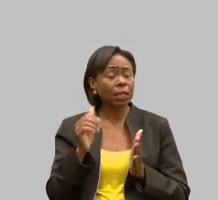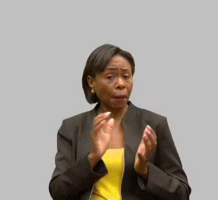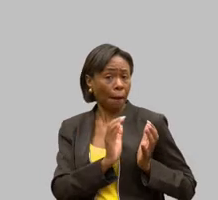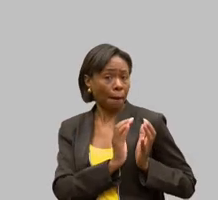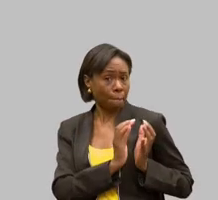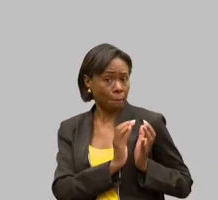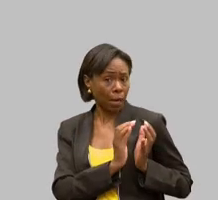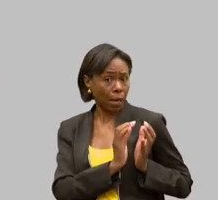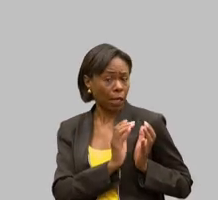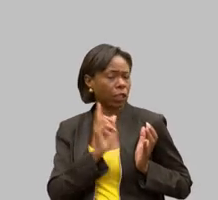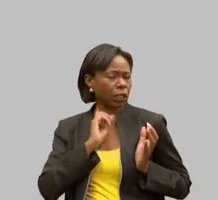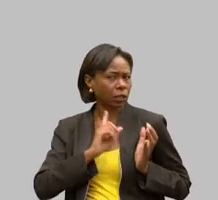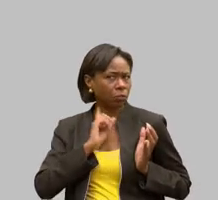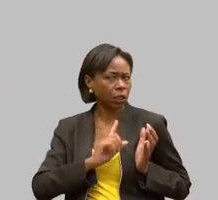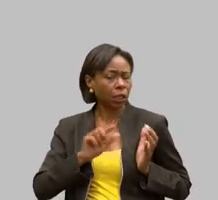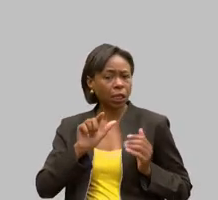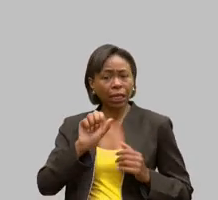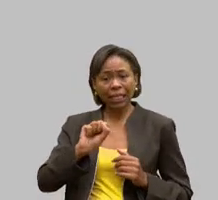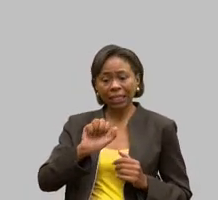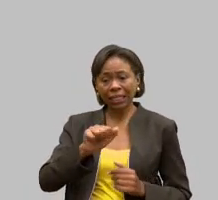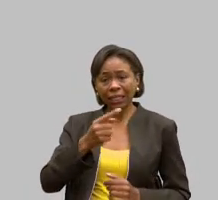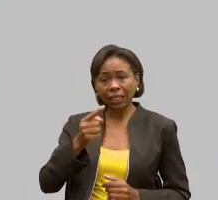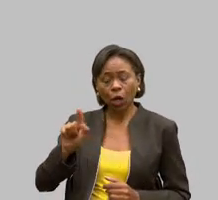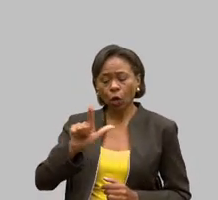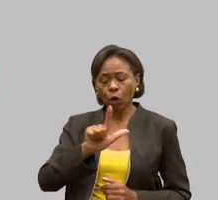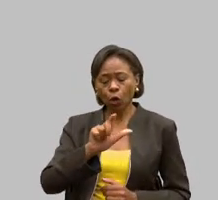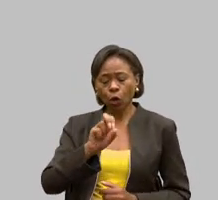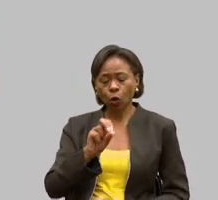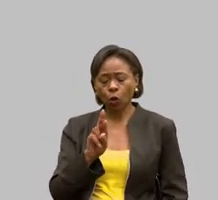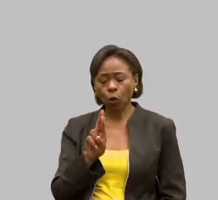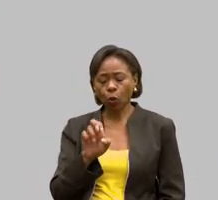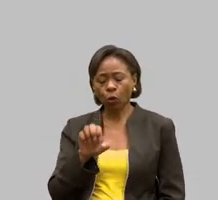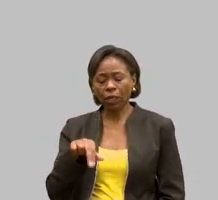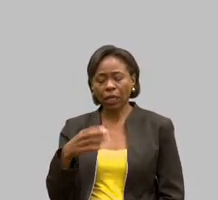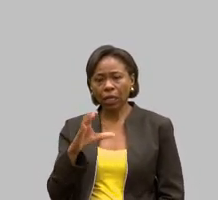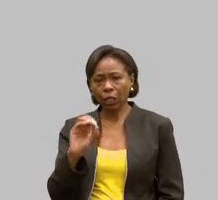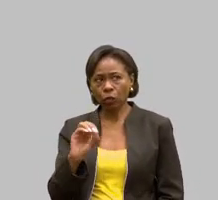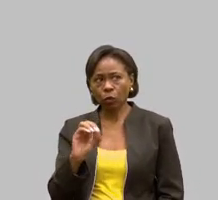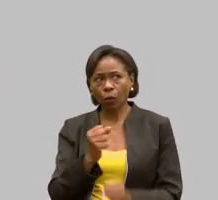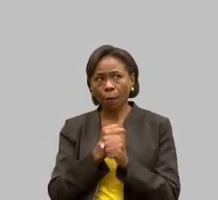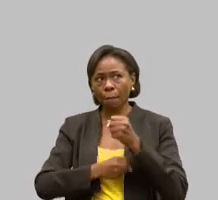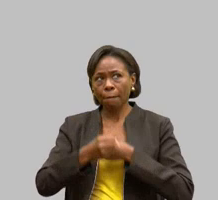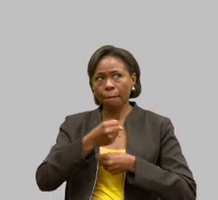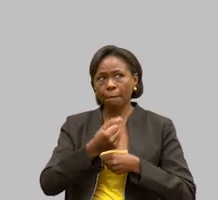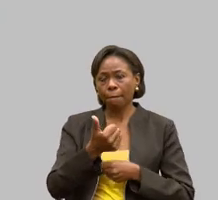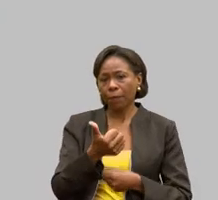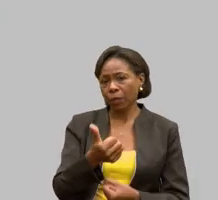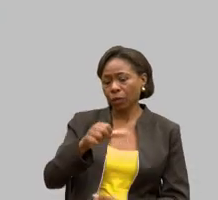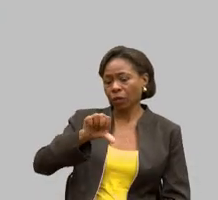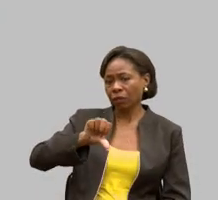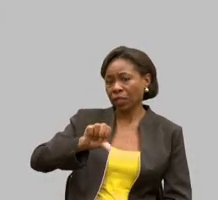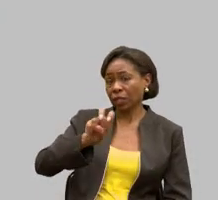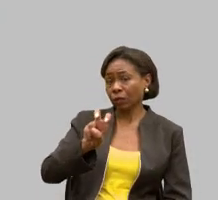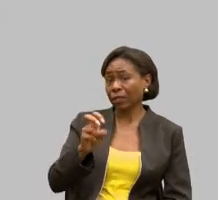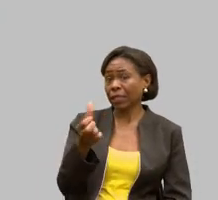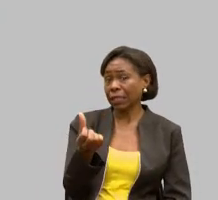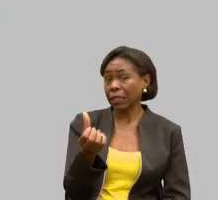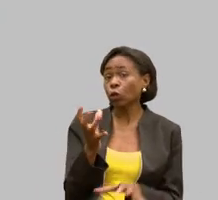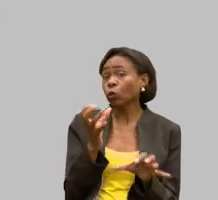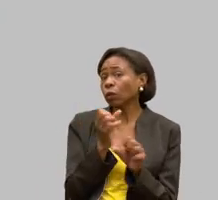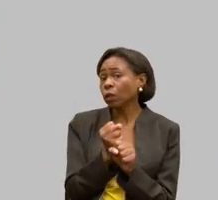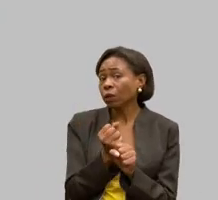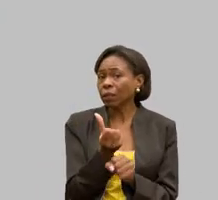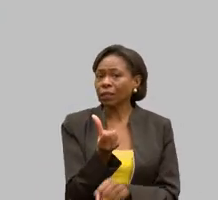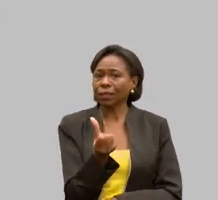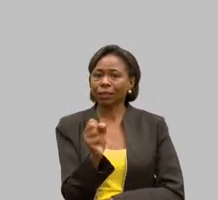1956, então realmente 68 anos, então é importante